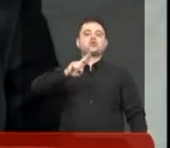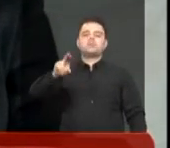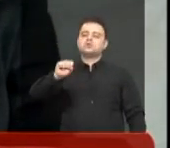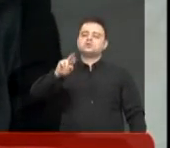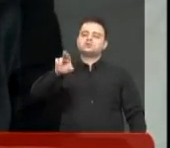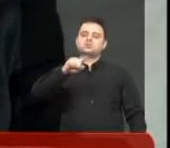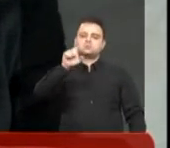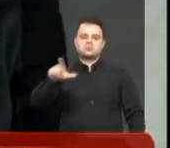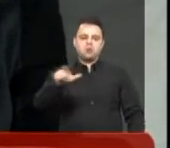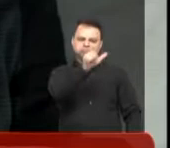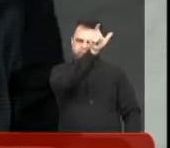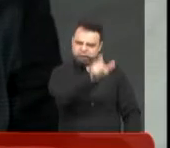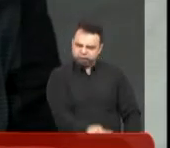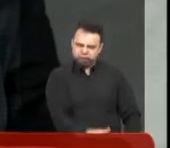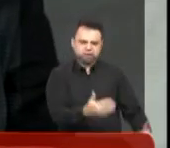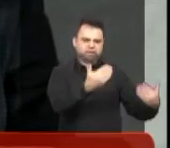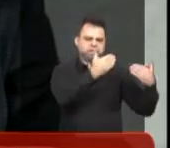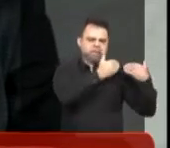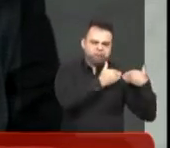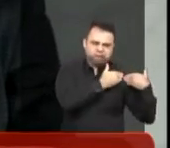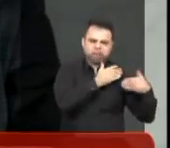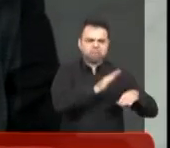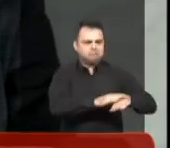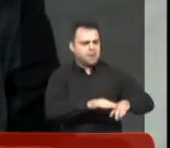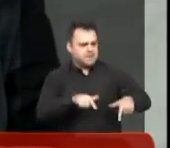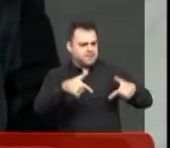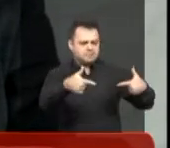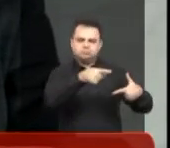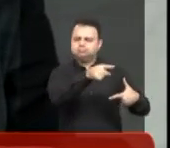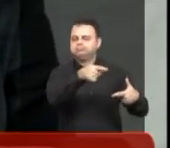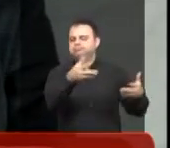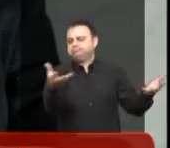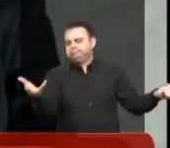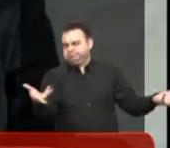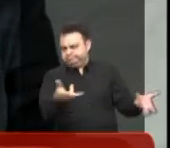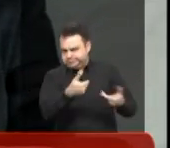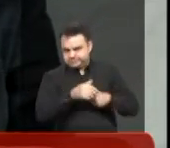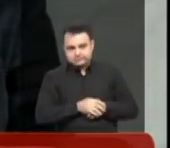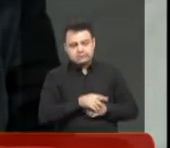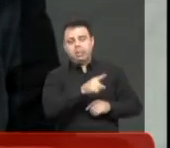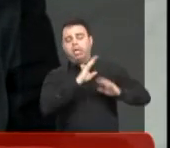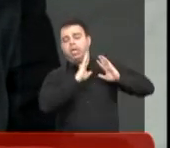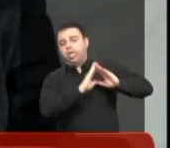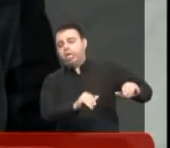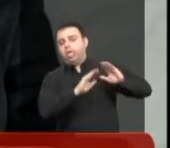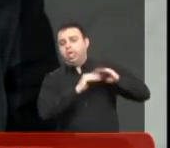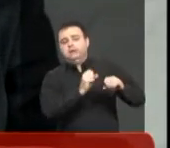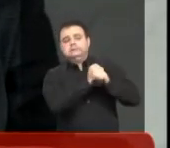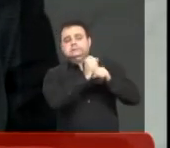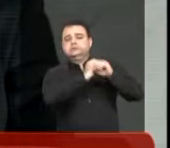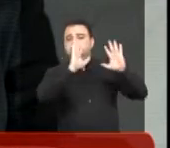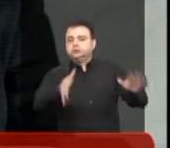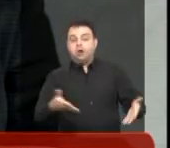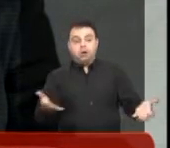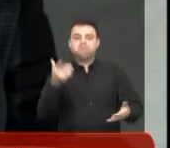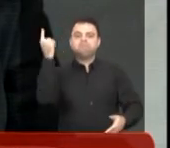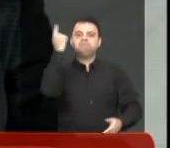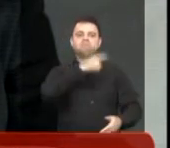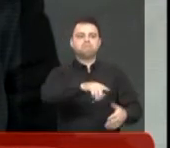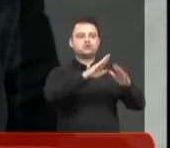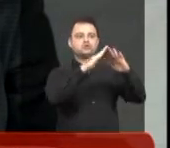professora Suzela Carneiro, uma profissional muito responsável, muito dedicada, fantástica. E faz tempo que ela está reivindicando essa obra e